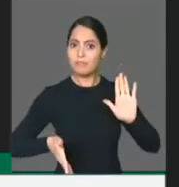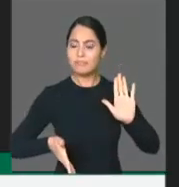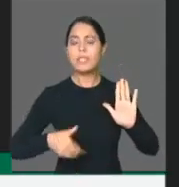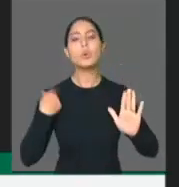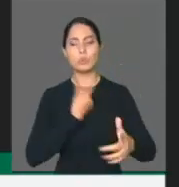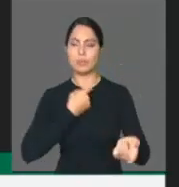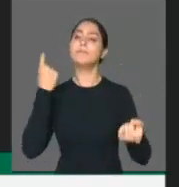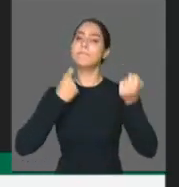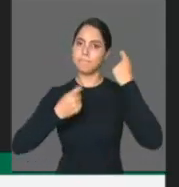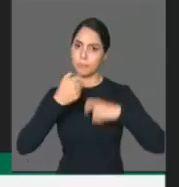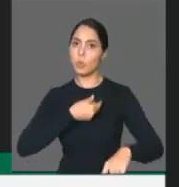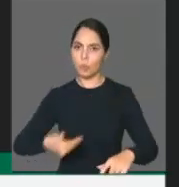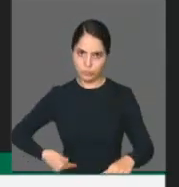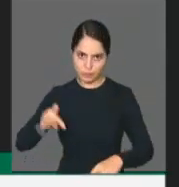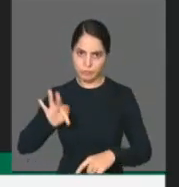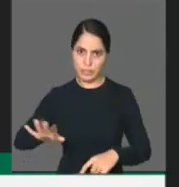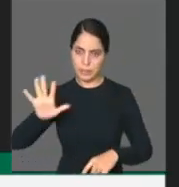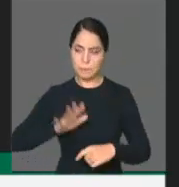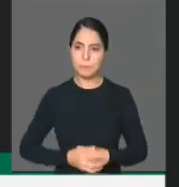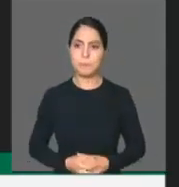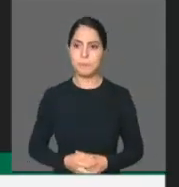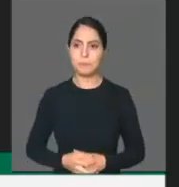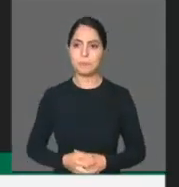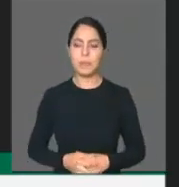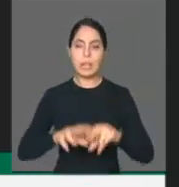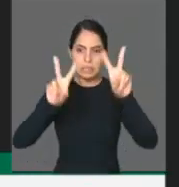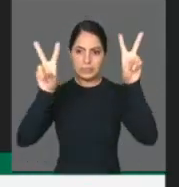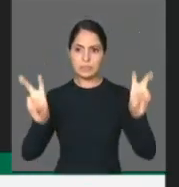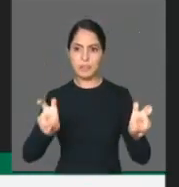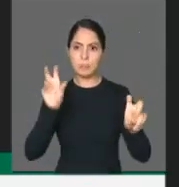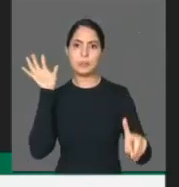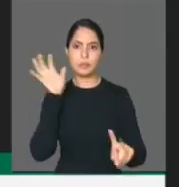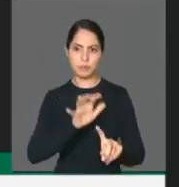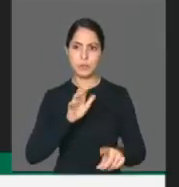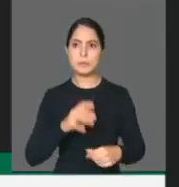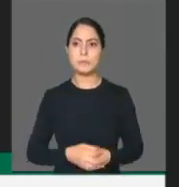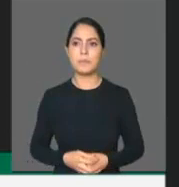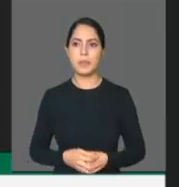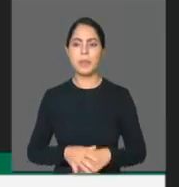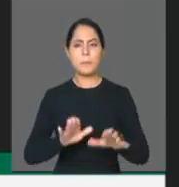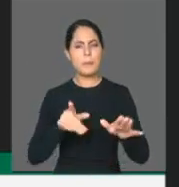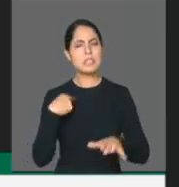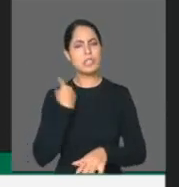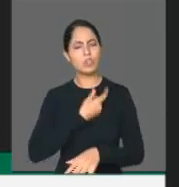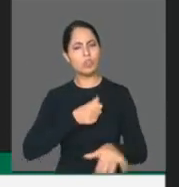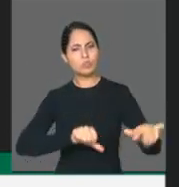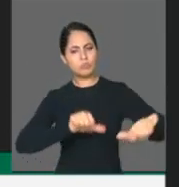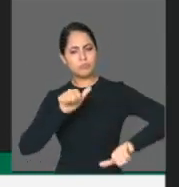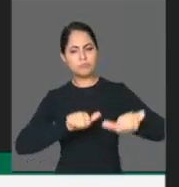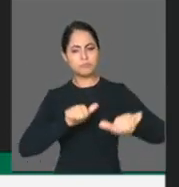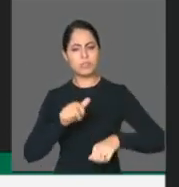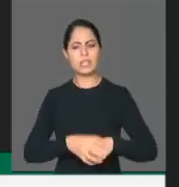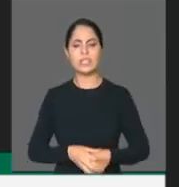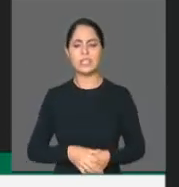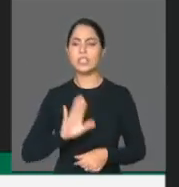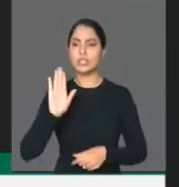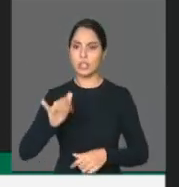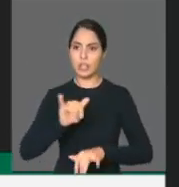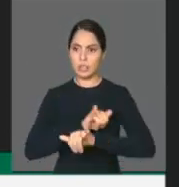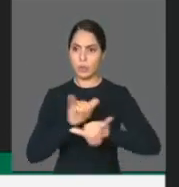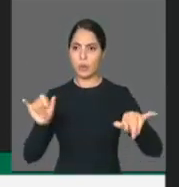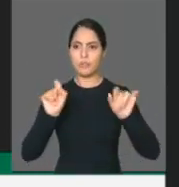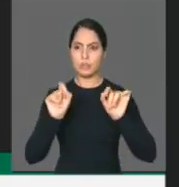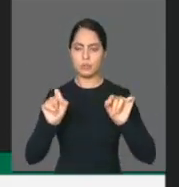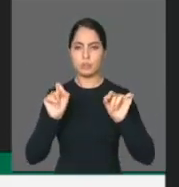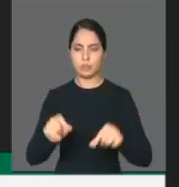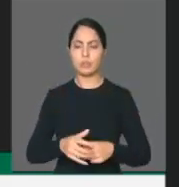preocupação do governo, a questão da intervenção. Se a for olhar, eu tenho aqui um comunicado da